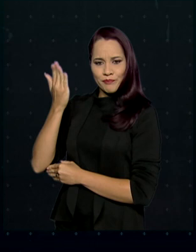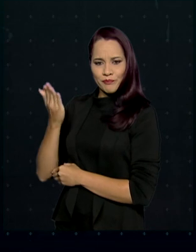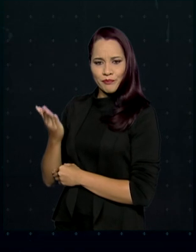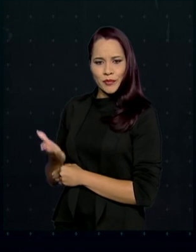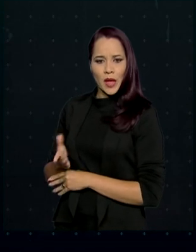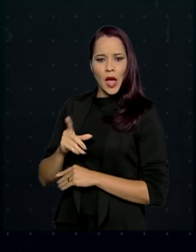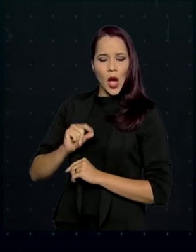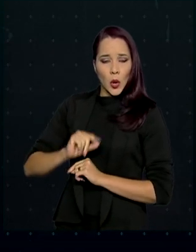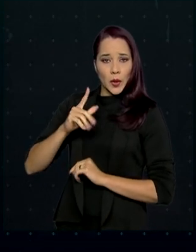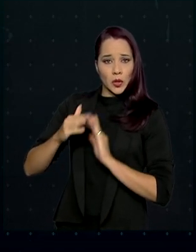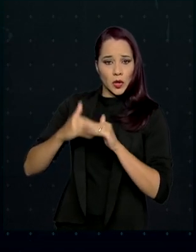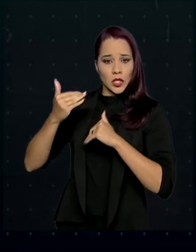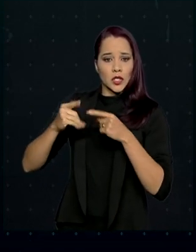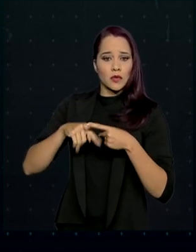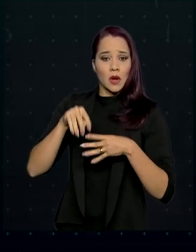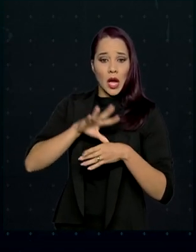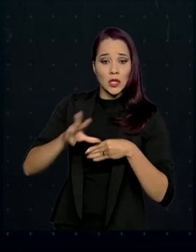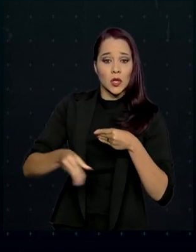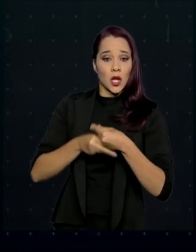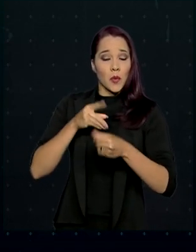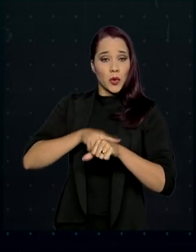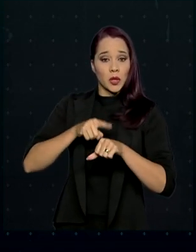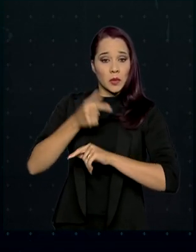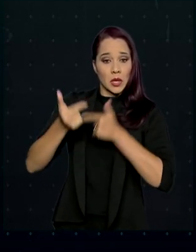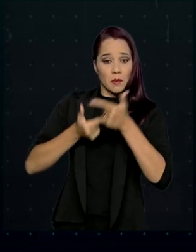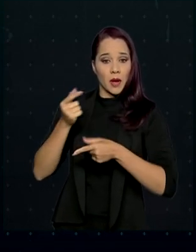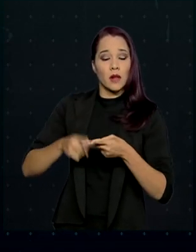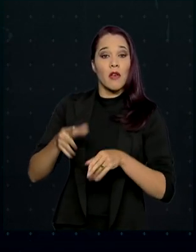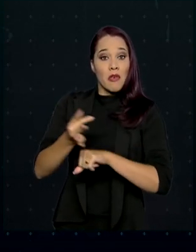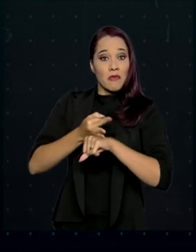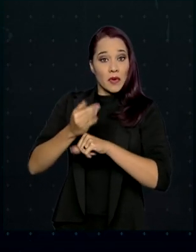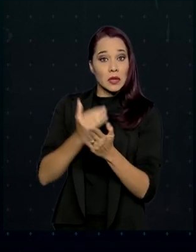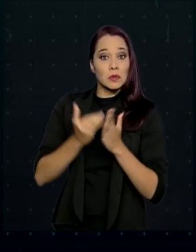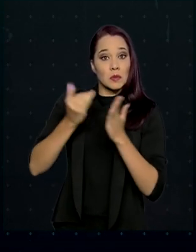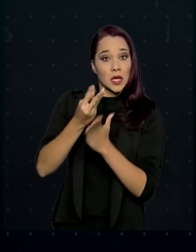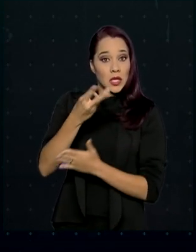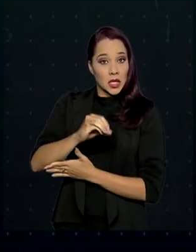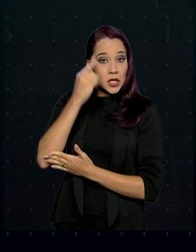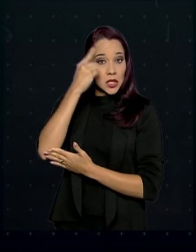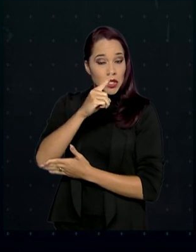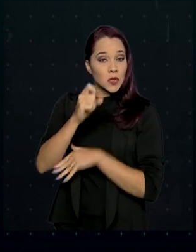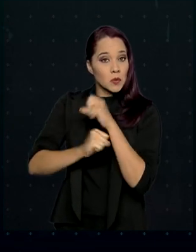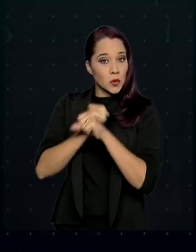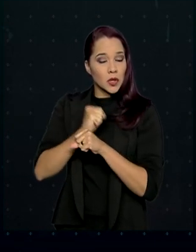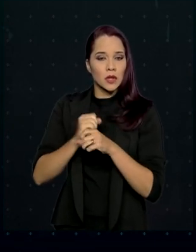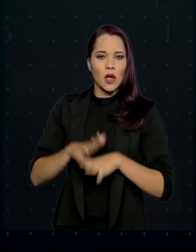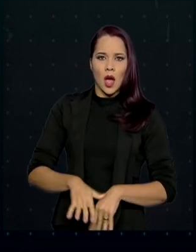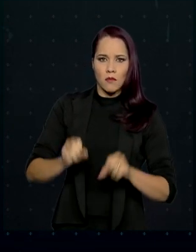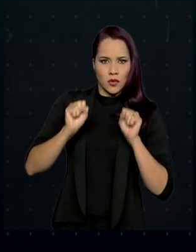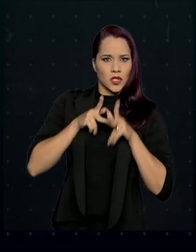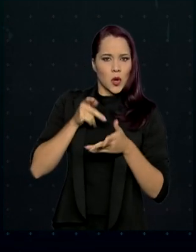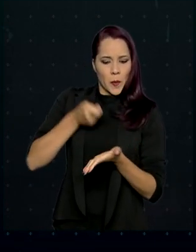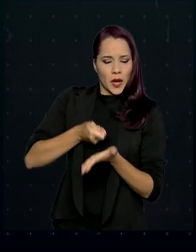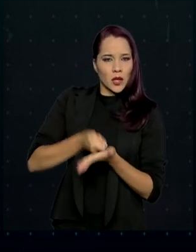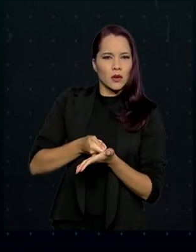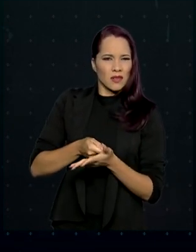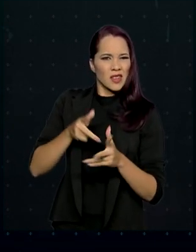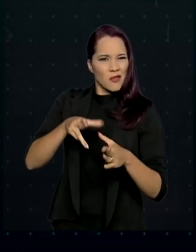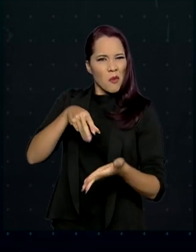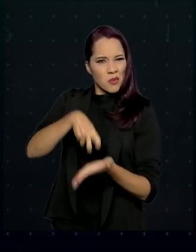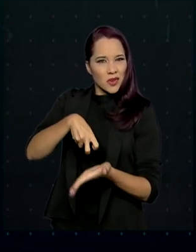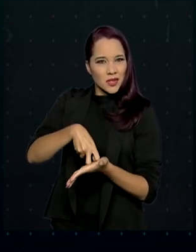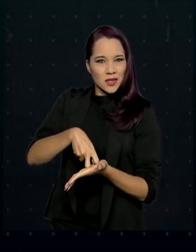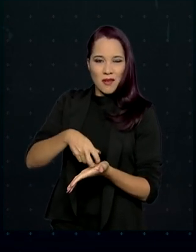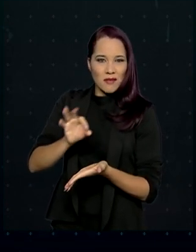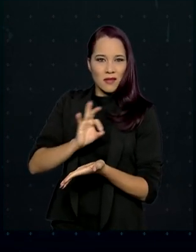retroativos, adicional por tempo de serviço, férias com mais de 30 dias por ano, aposentadoria compulsória como punição,